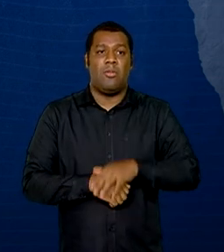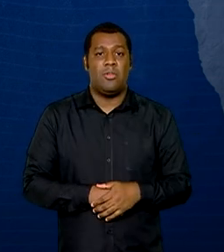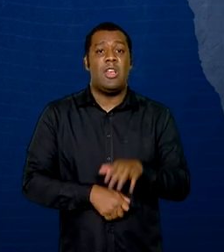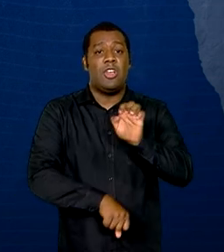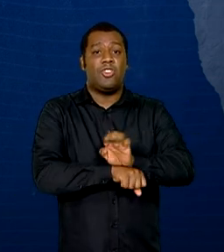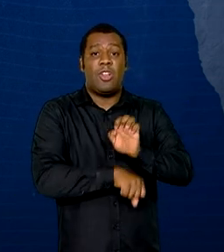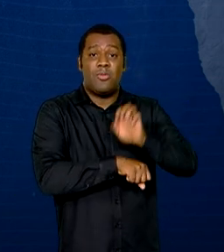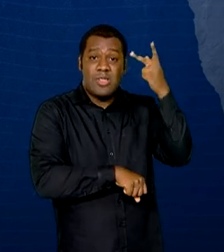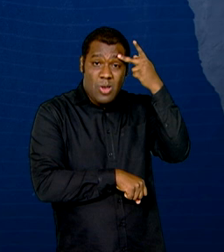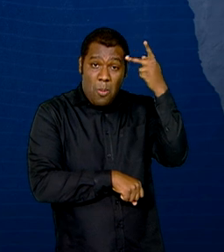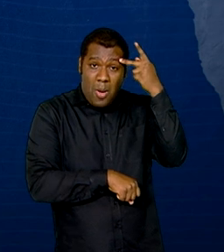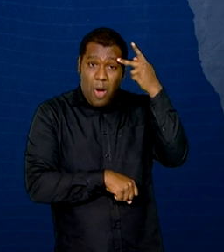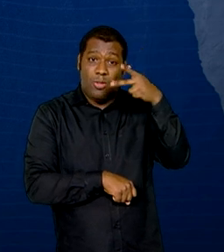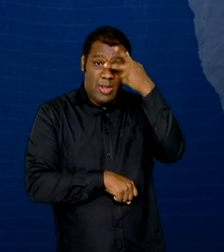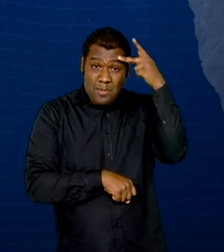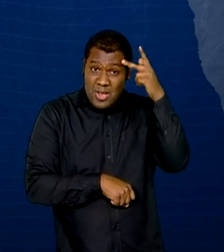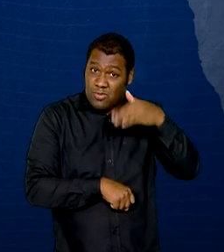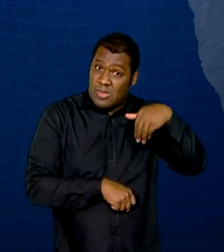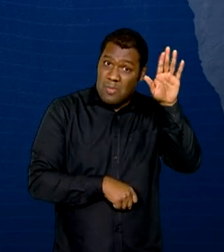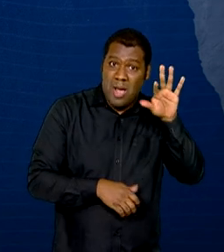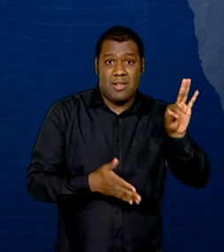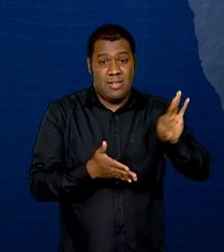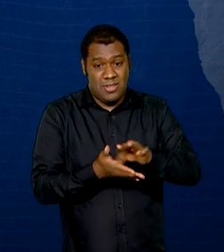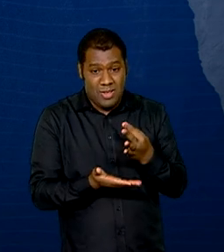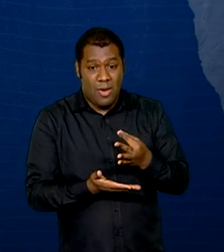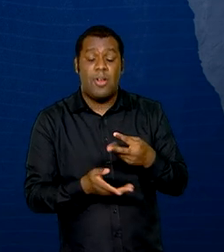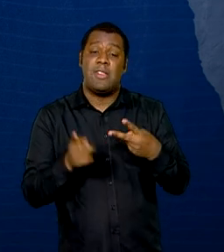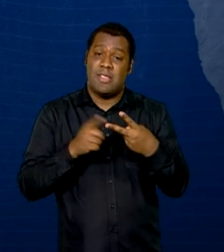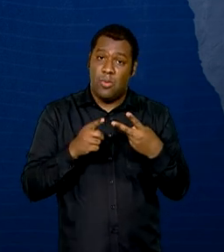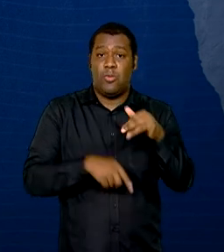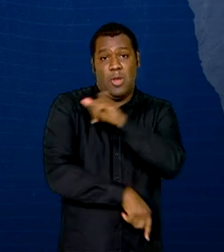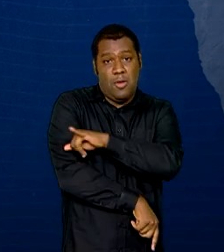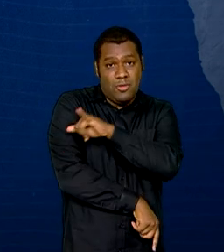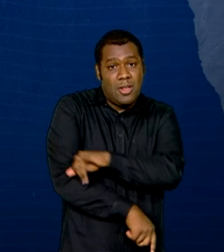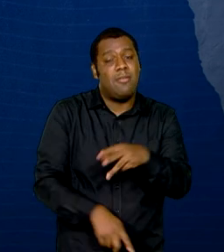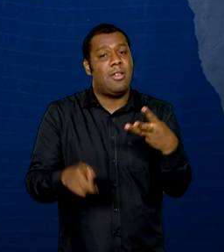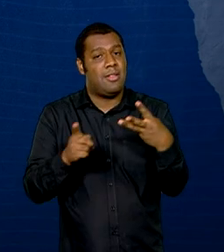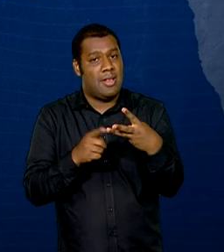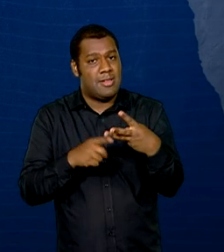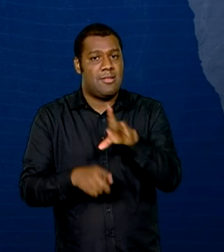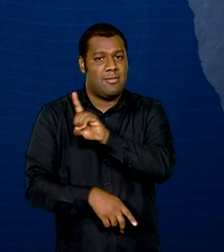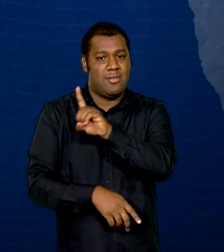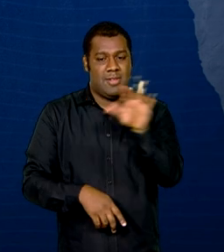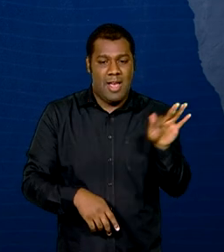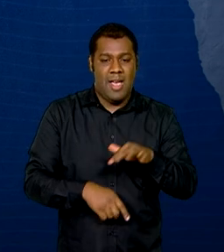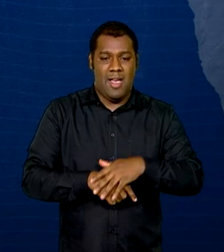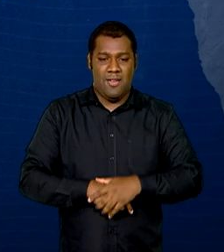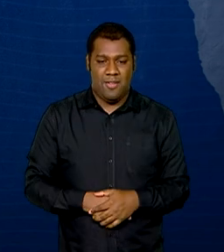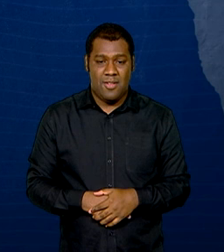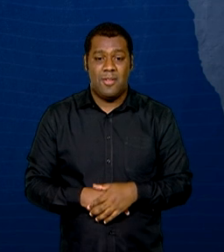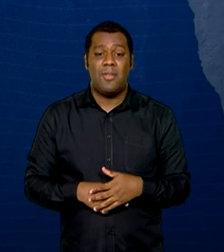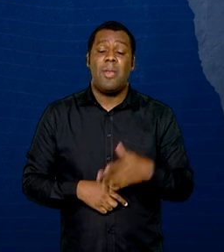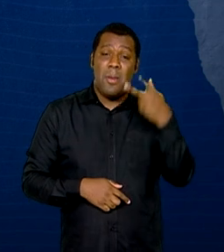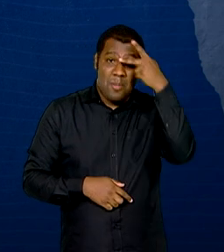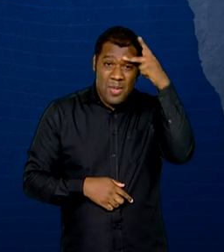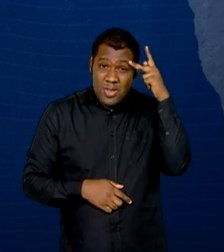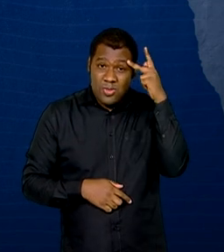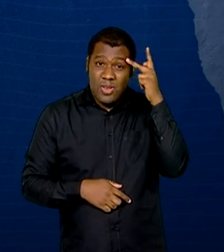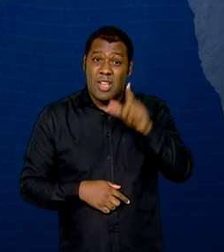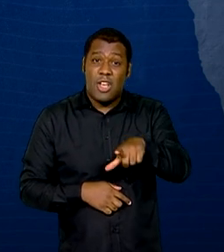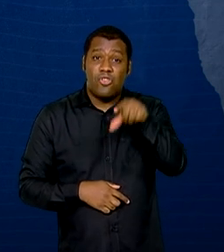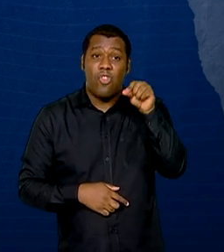número de inscritos, seguido por Rio de Janeiro e Distrito Federal. Os cargos com mais inscritos foram de técnico em